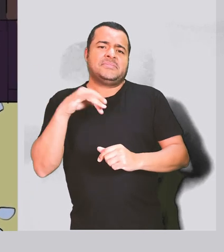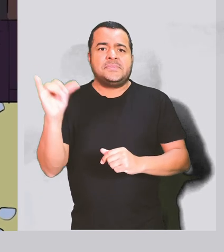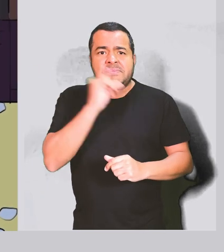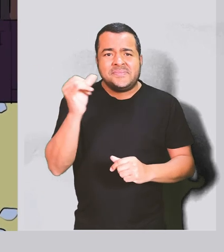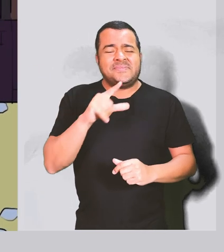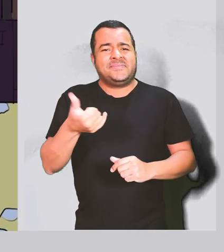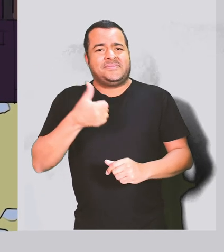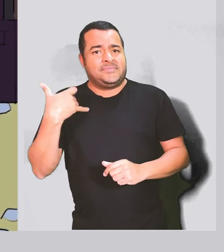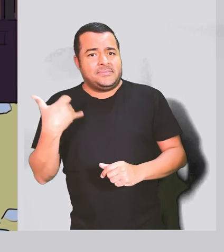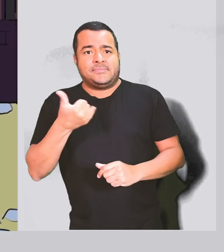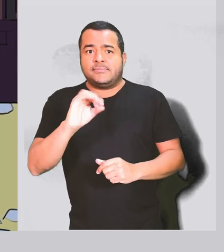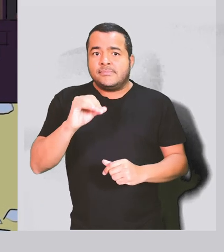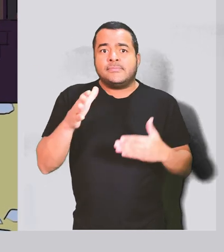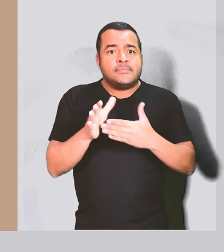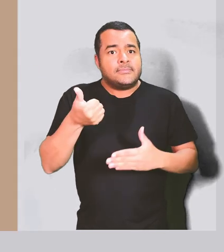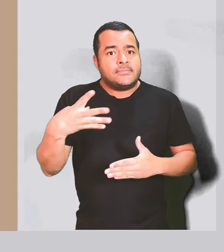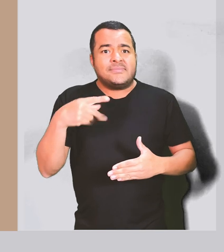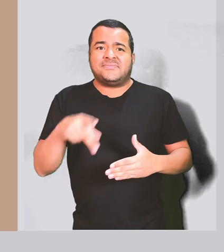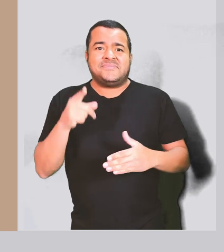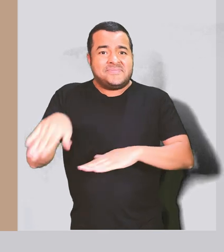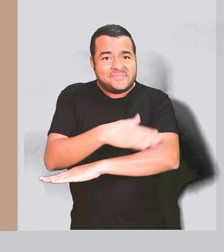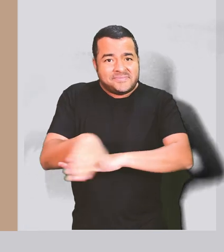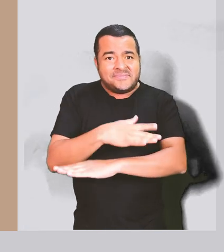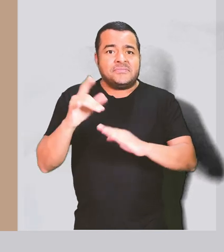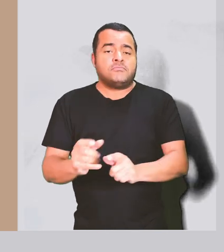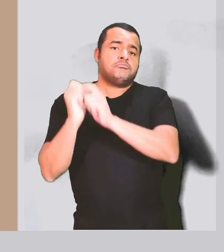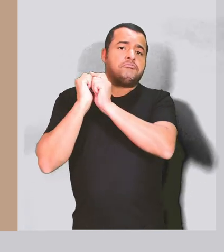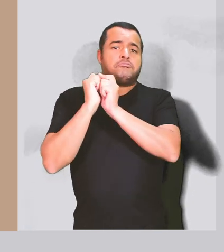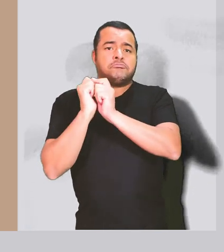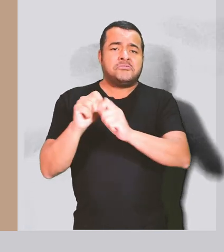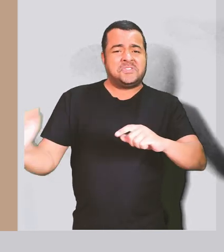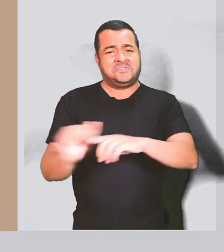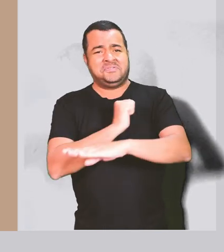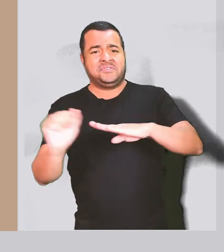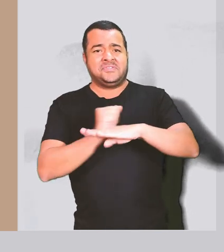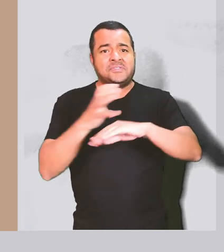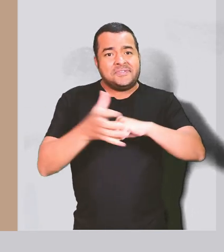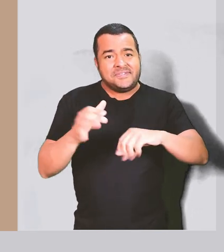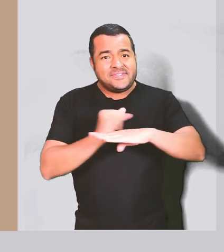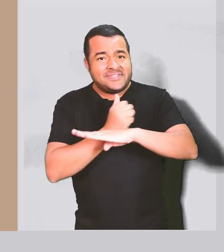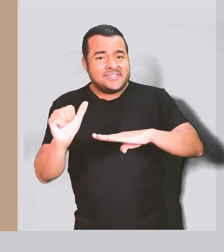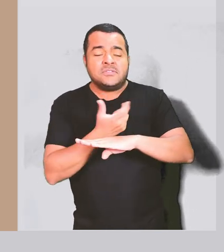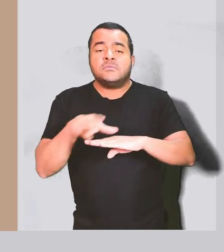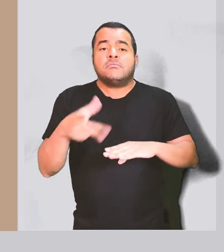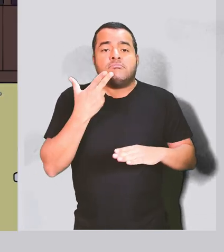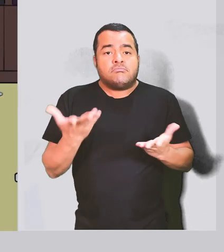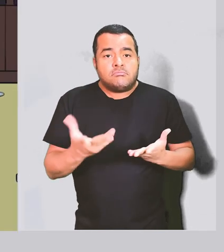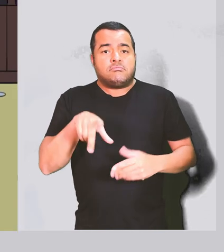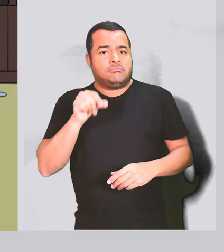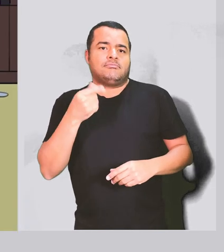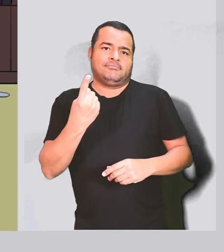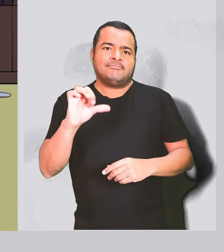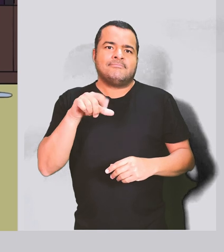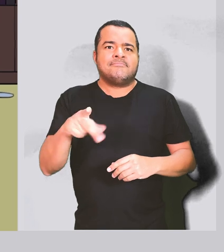italianos de 10 a 14 anos, nas ruas, com caixas de madeira, graxas e escovas para lustrar sapatos. Ao longo do